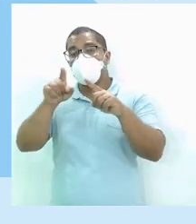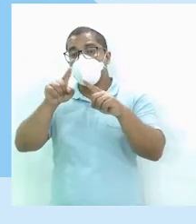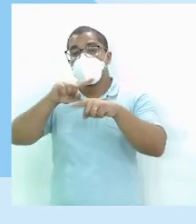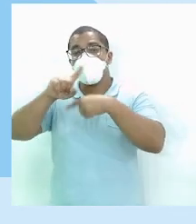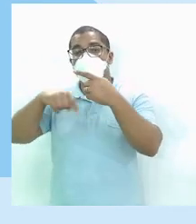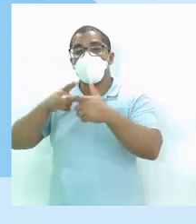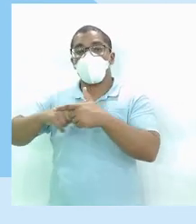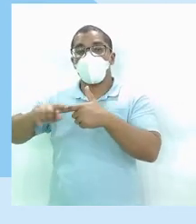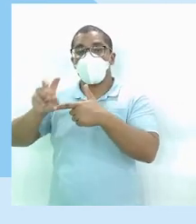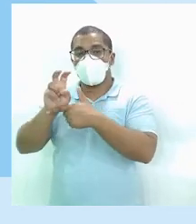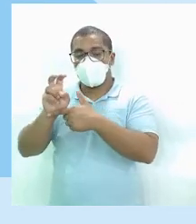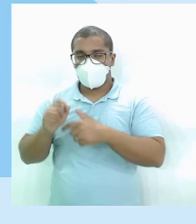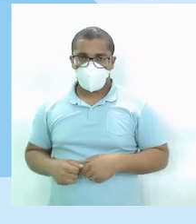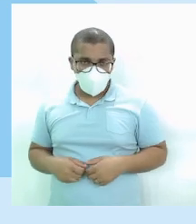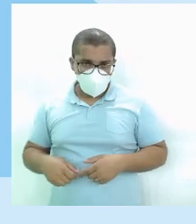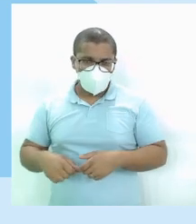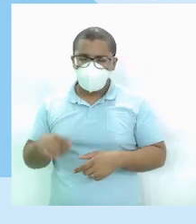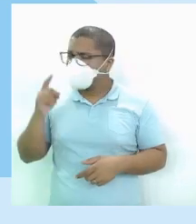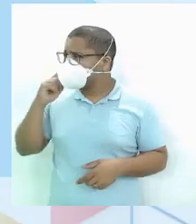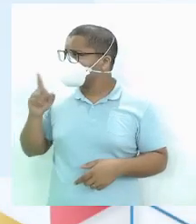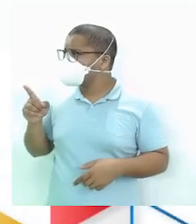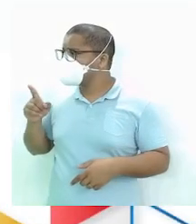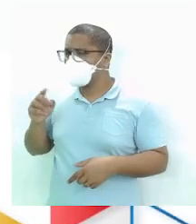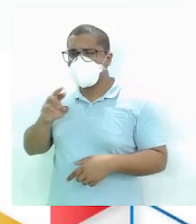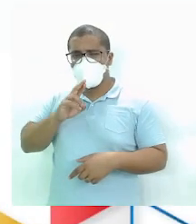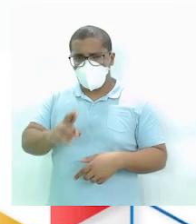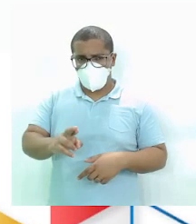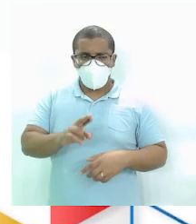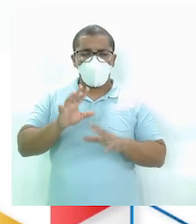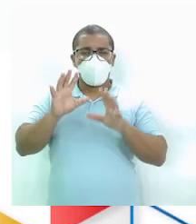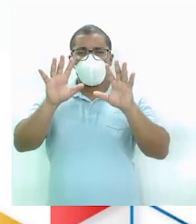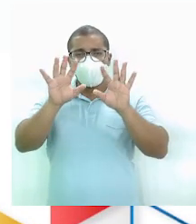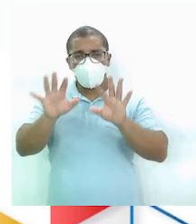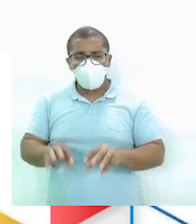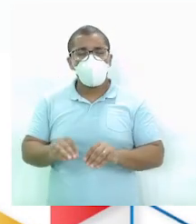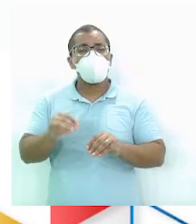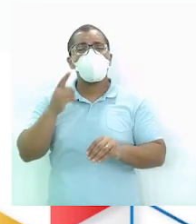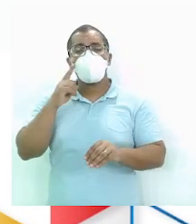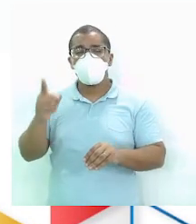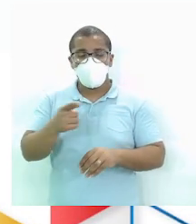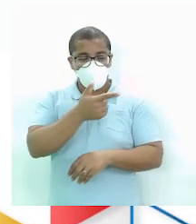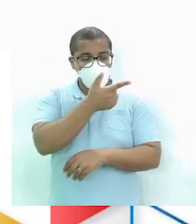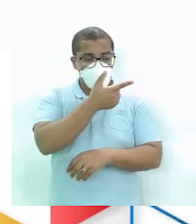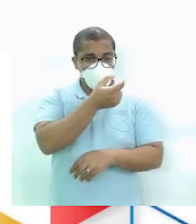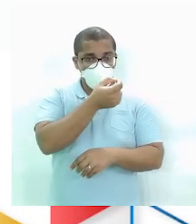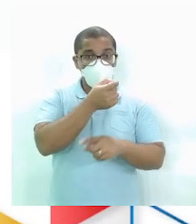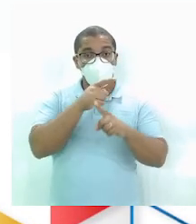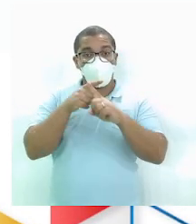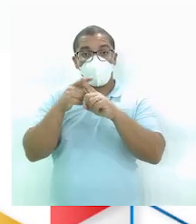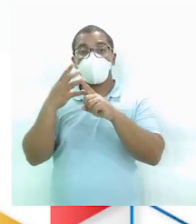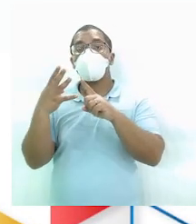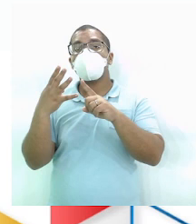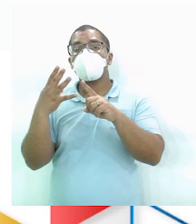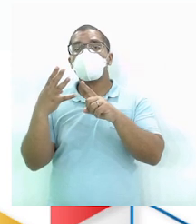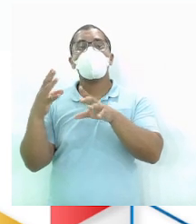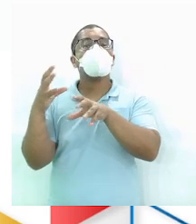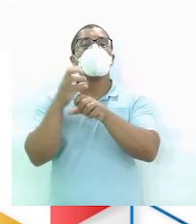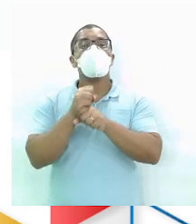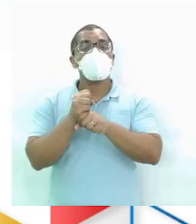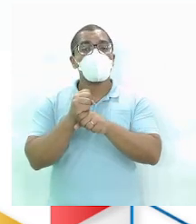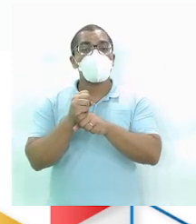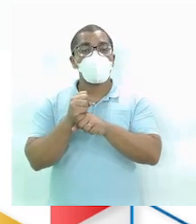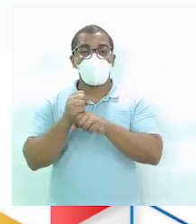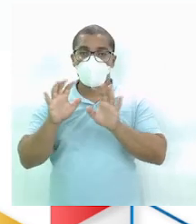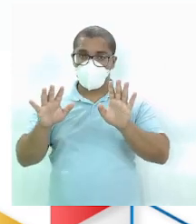Vamos lá então Segue Presta atenção Na resolução Vê Vinte Vezes quatro Quanto é vinte Vezes quatro?